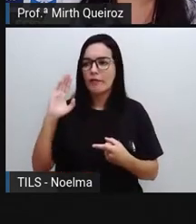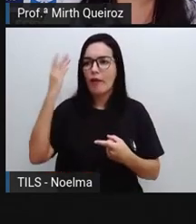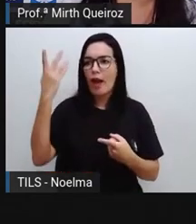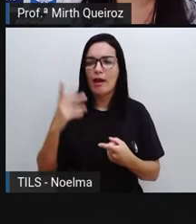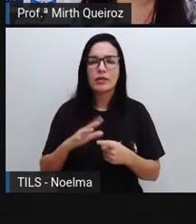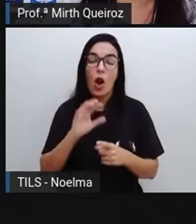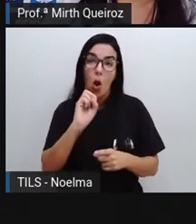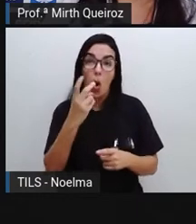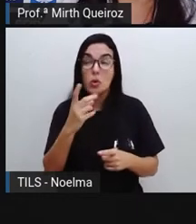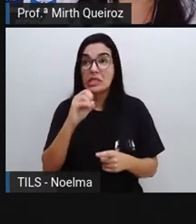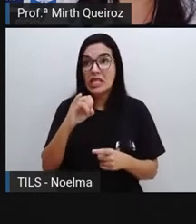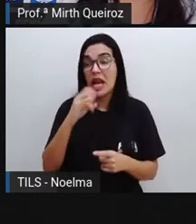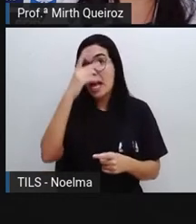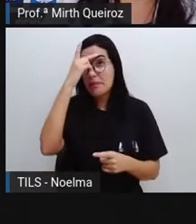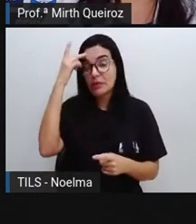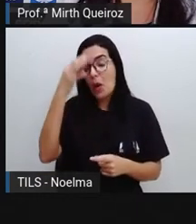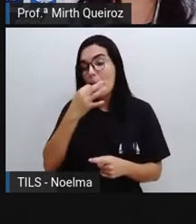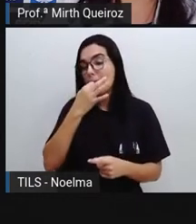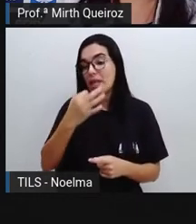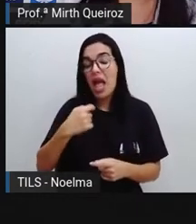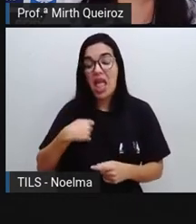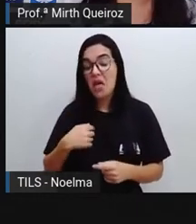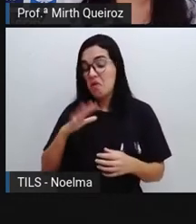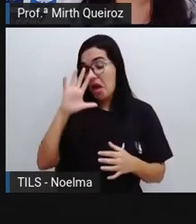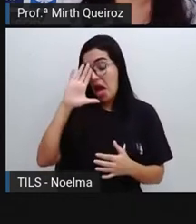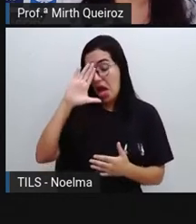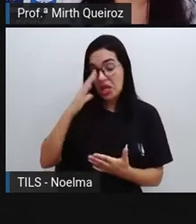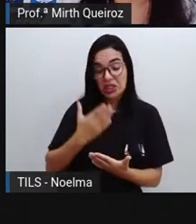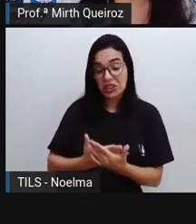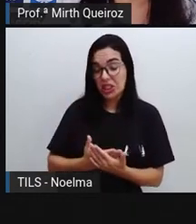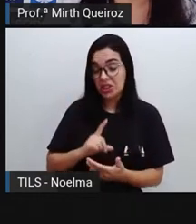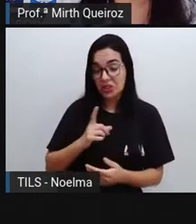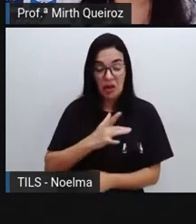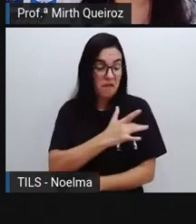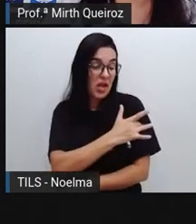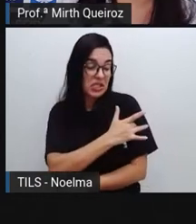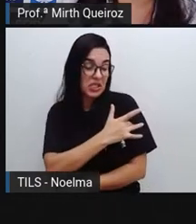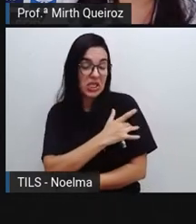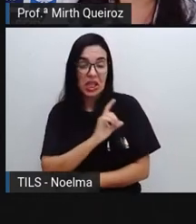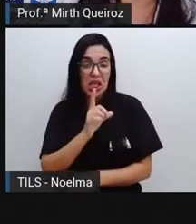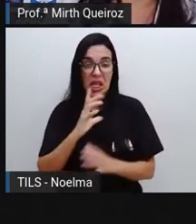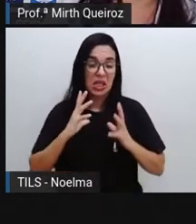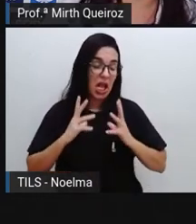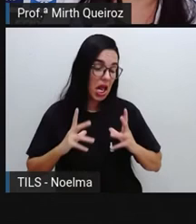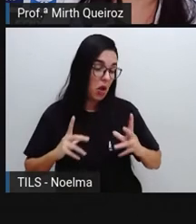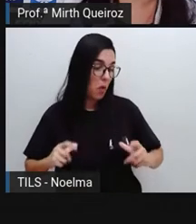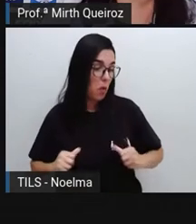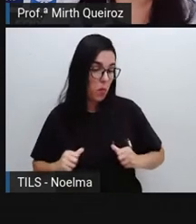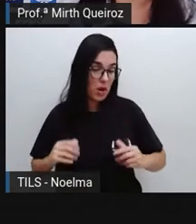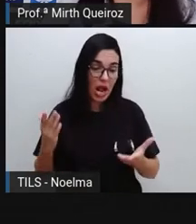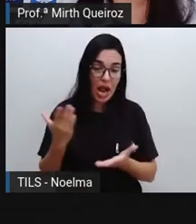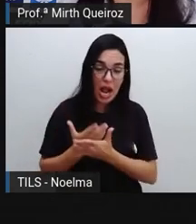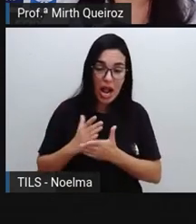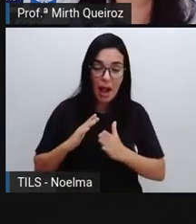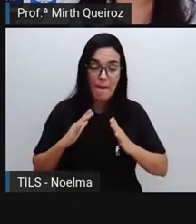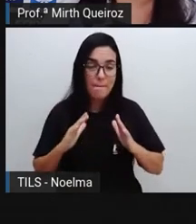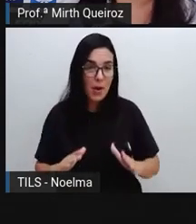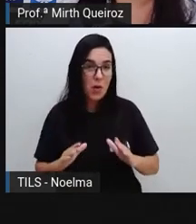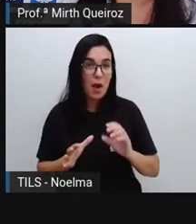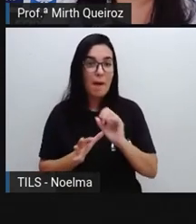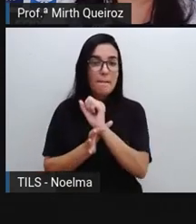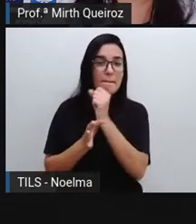concordo, a vacina não vai trazer a cura, cura não, é que é